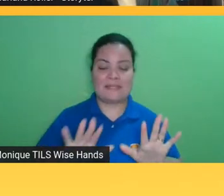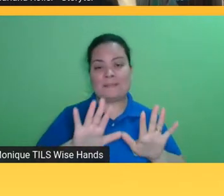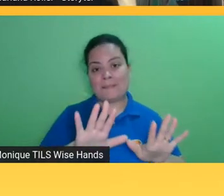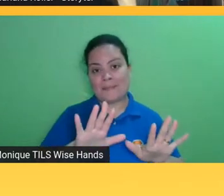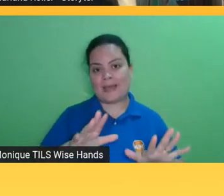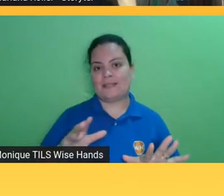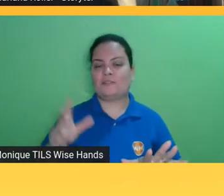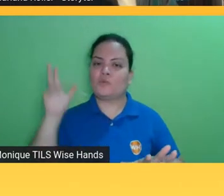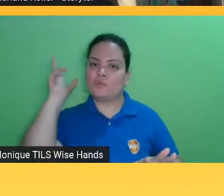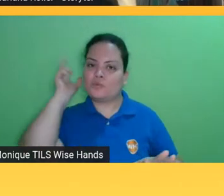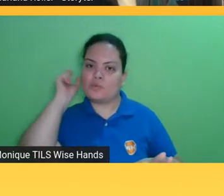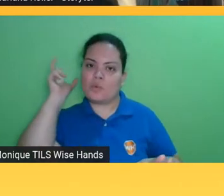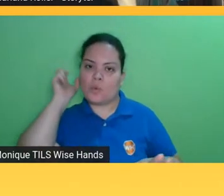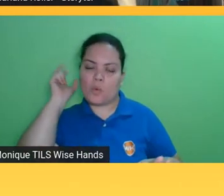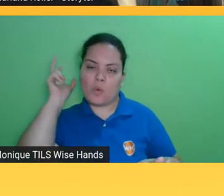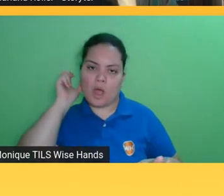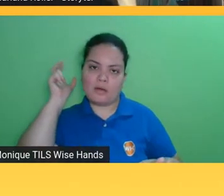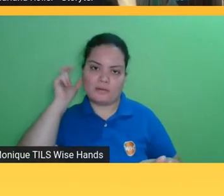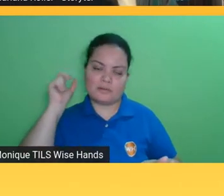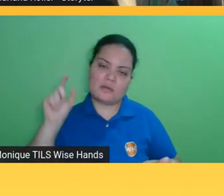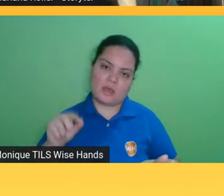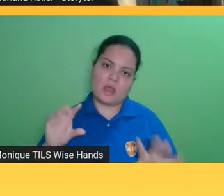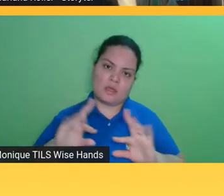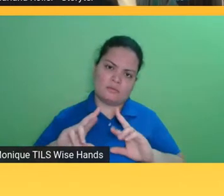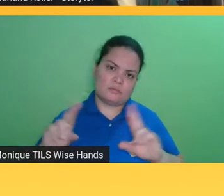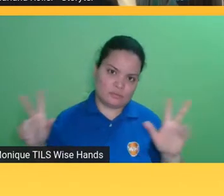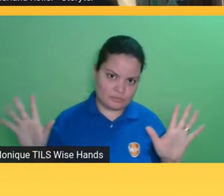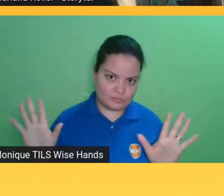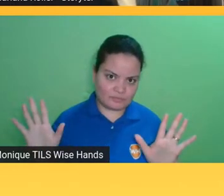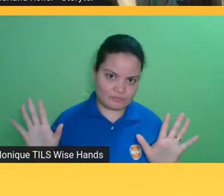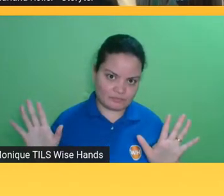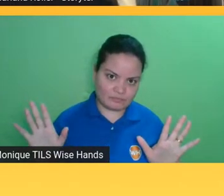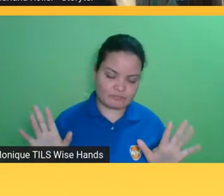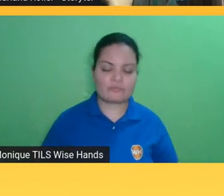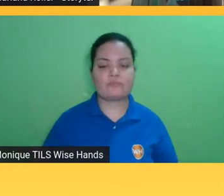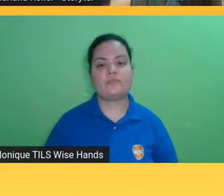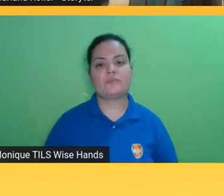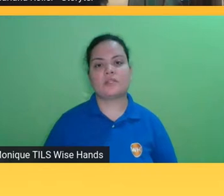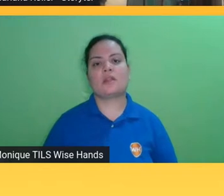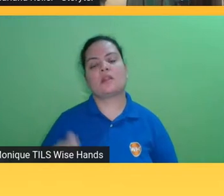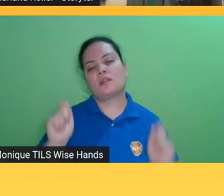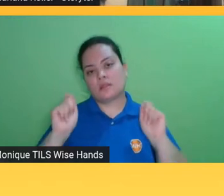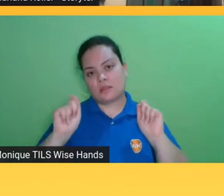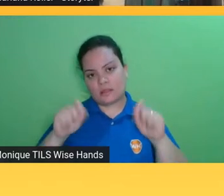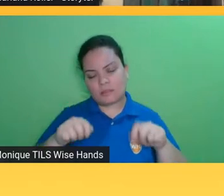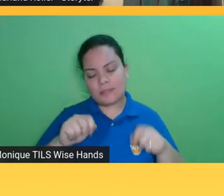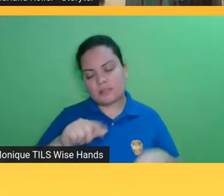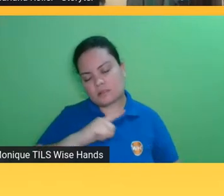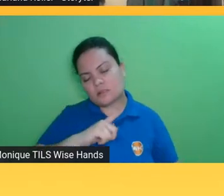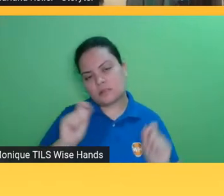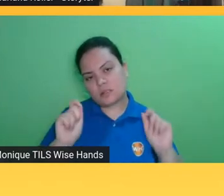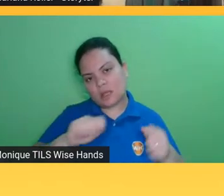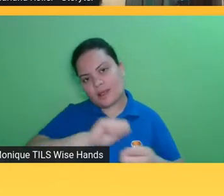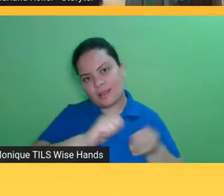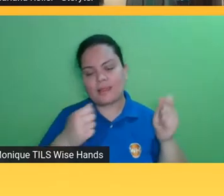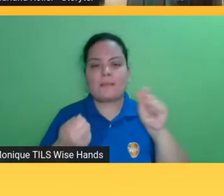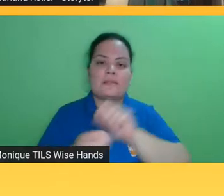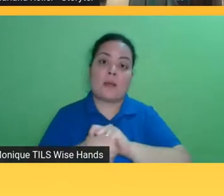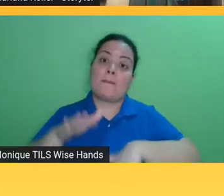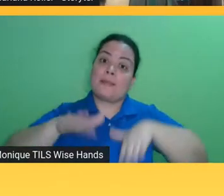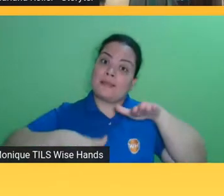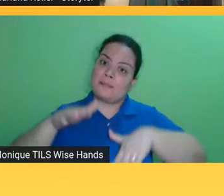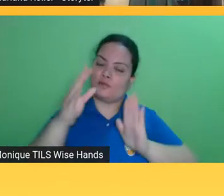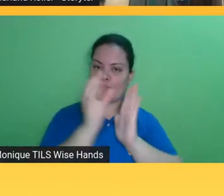menos nos livros que a gente já produziu e tem esse tipo de de adaptação pontual dependendo do conteúdo do livro